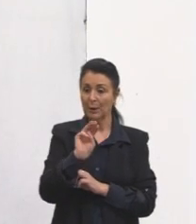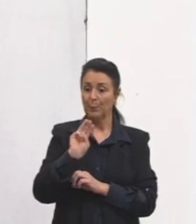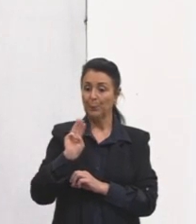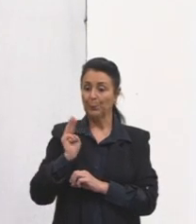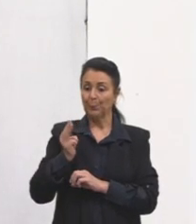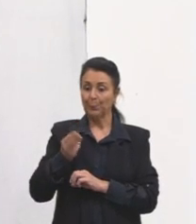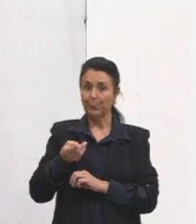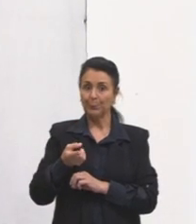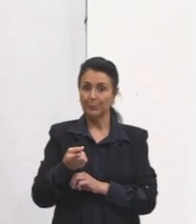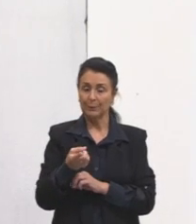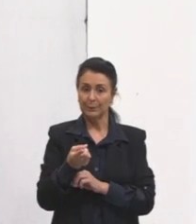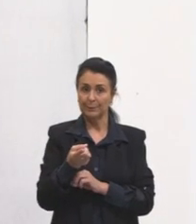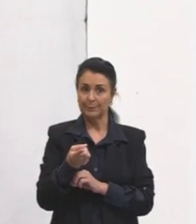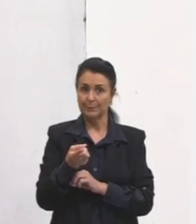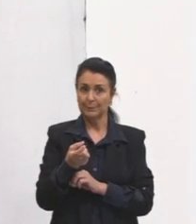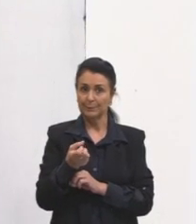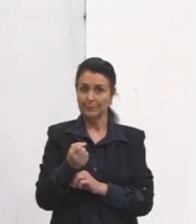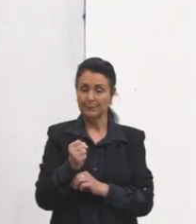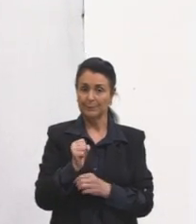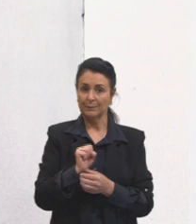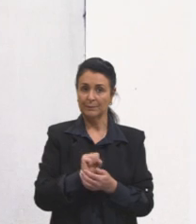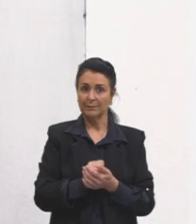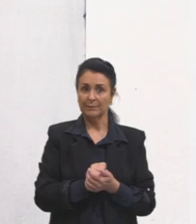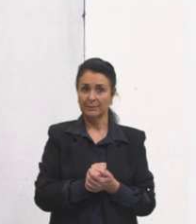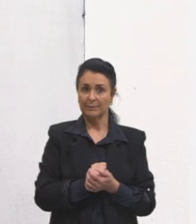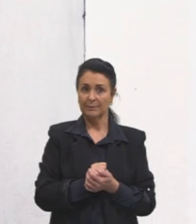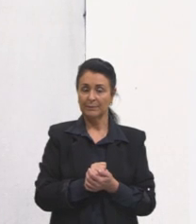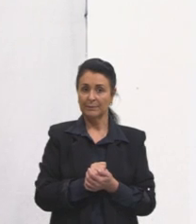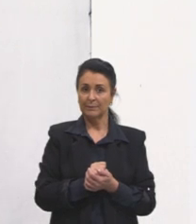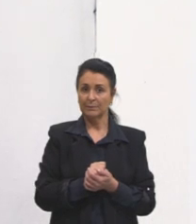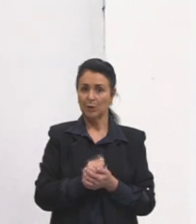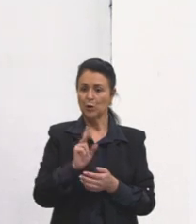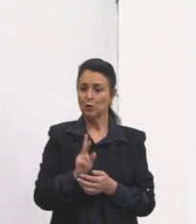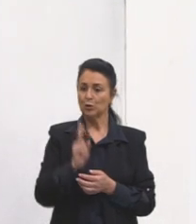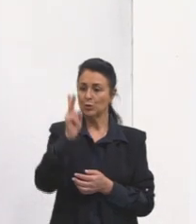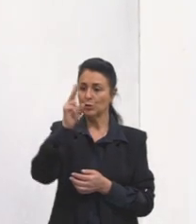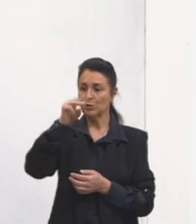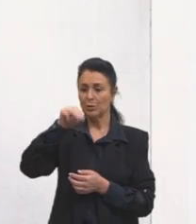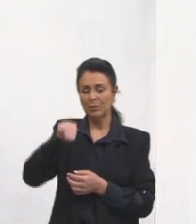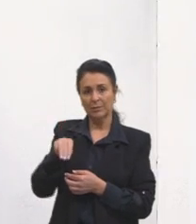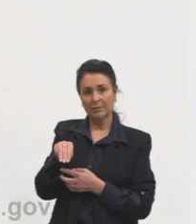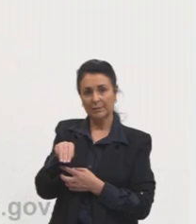de quilômetros, né?